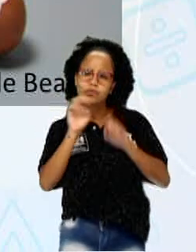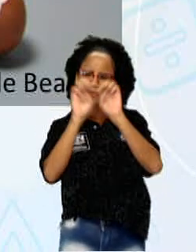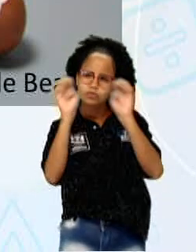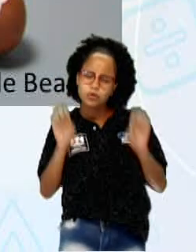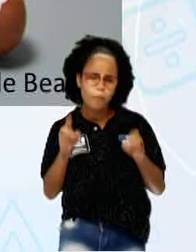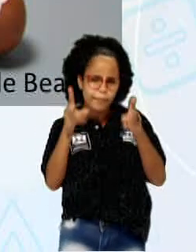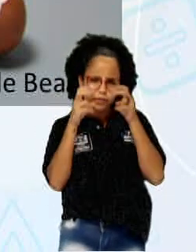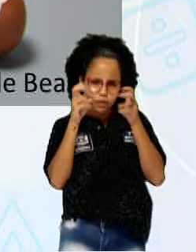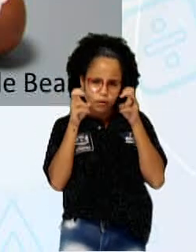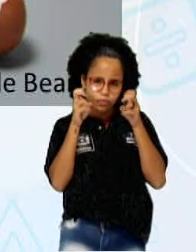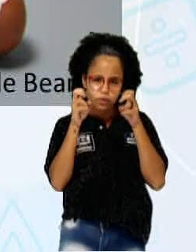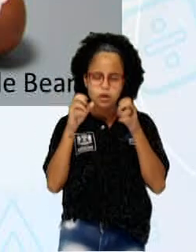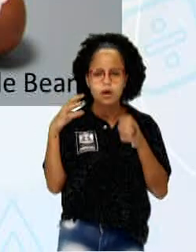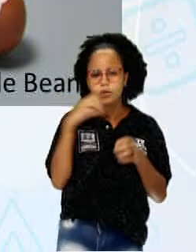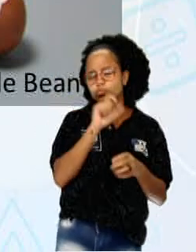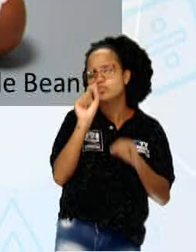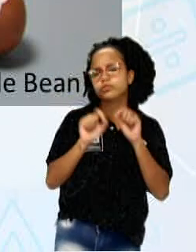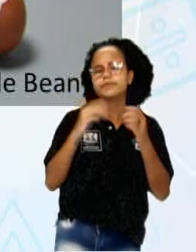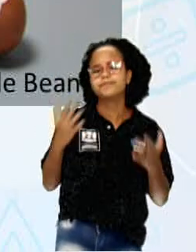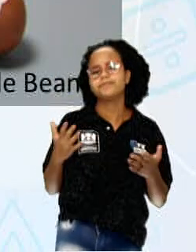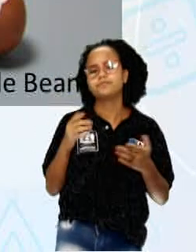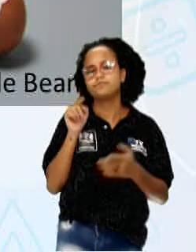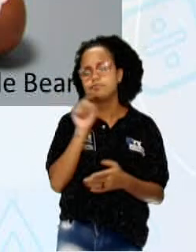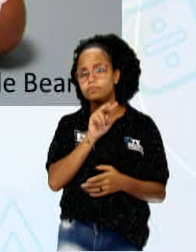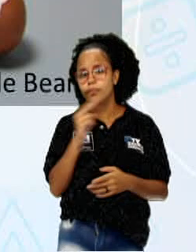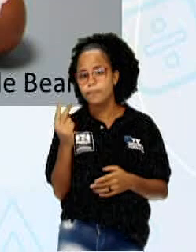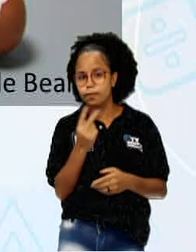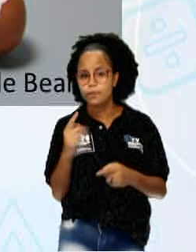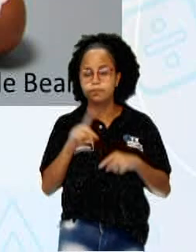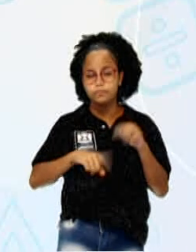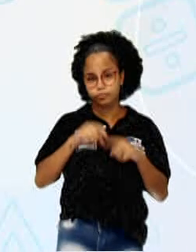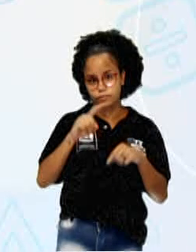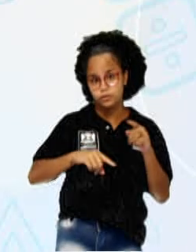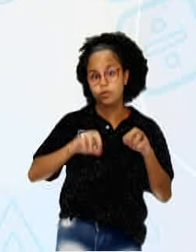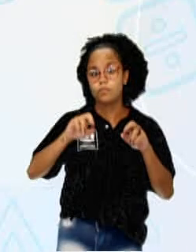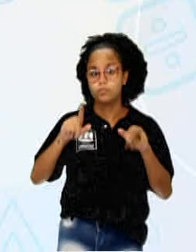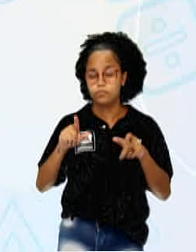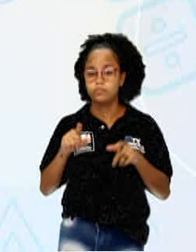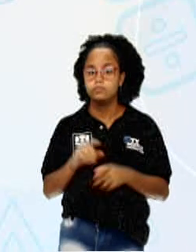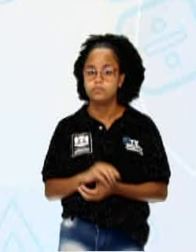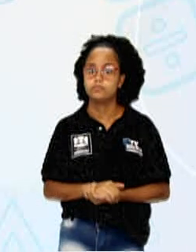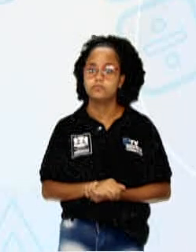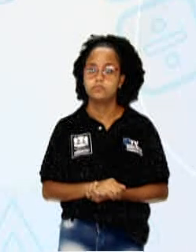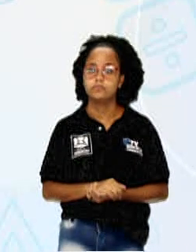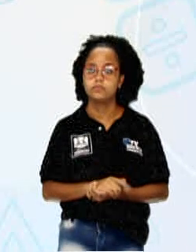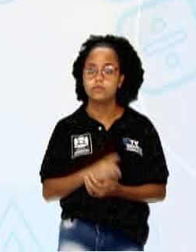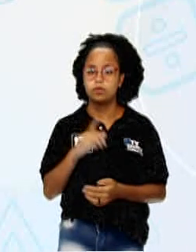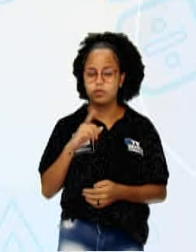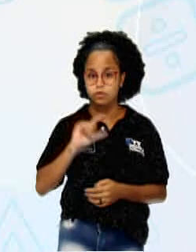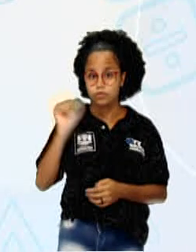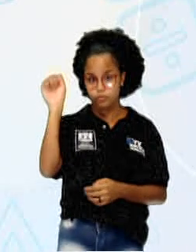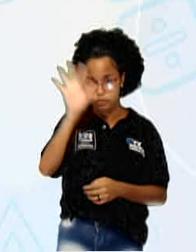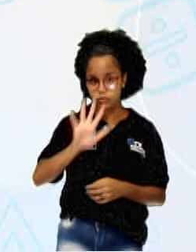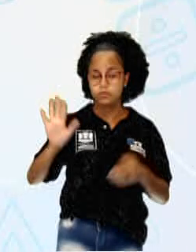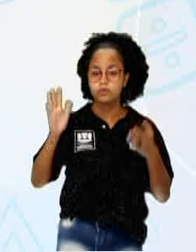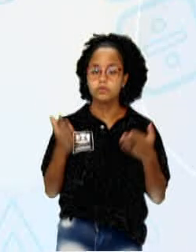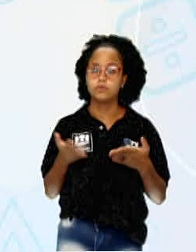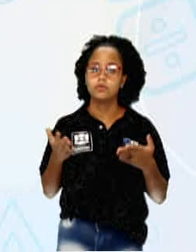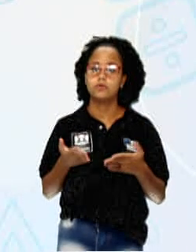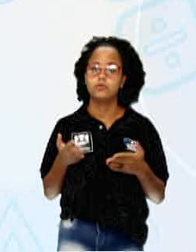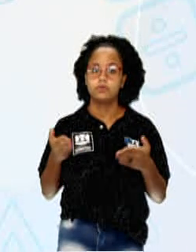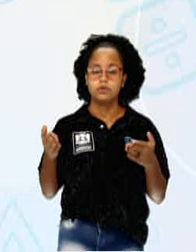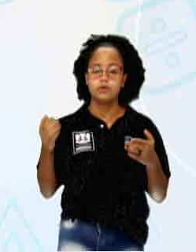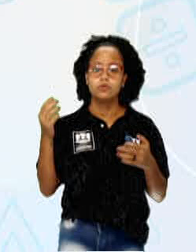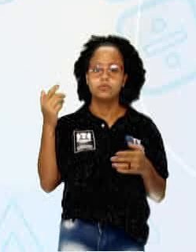o Então, esses materiais usados na escultura são materiais não convencionais. A gente vê aqui nesse slide, agora, duas